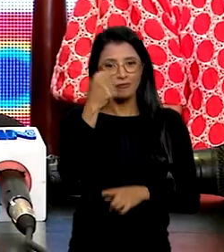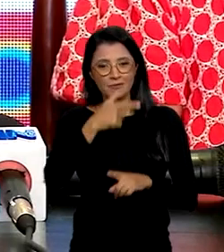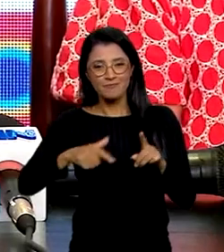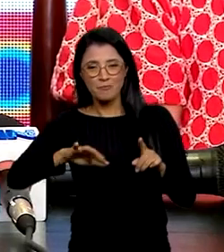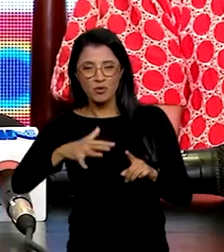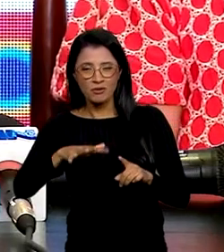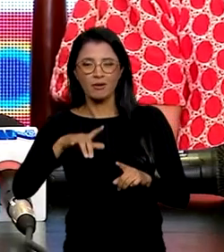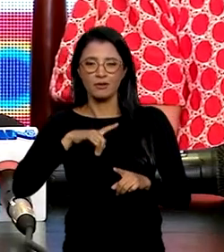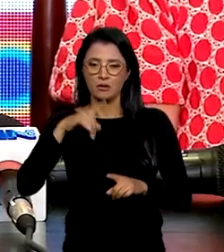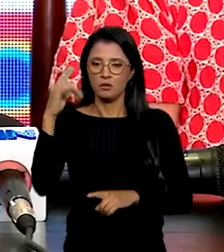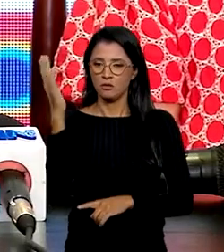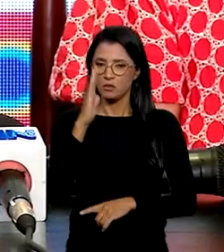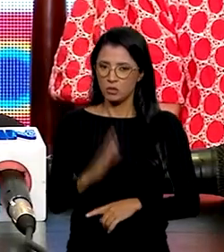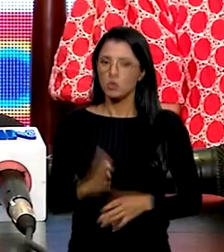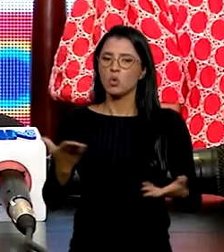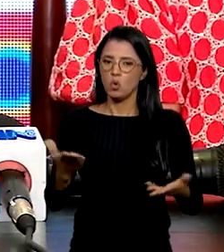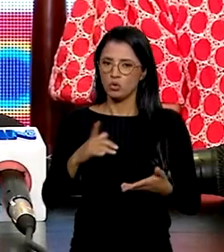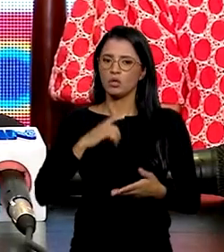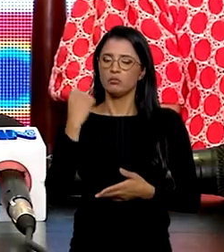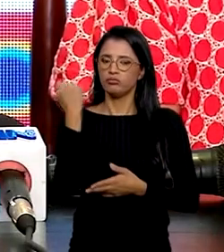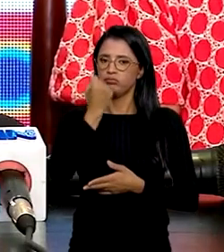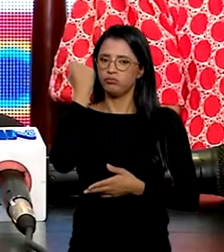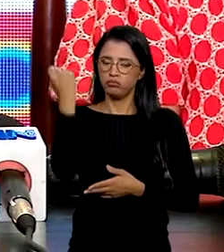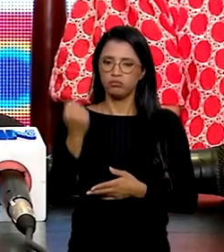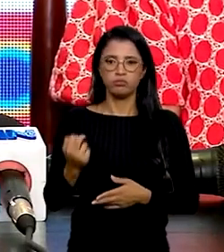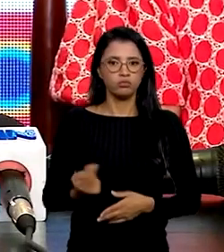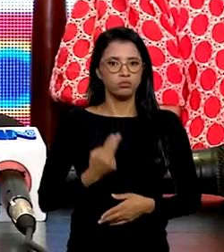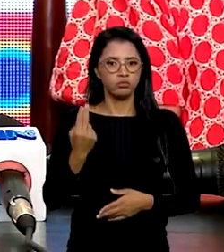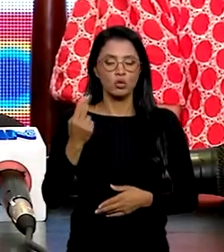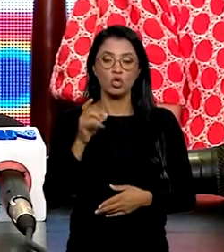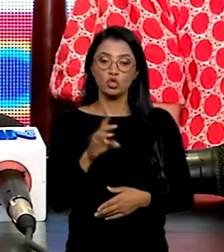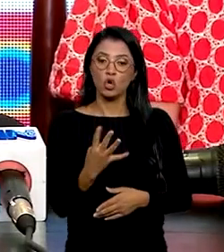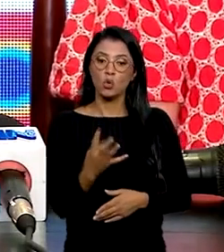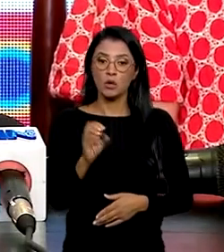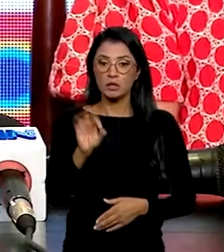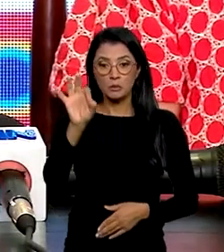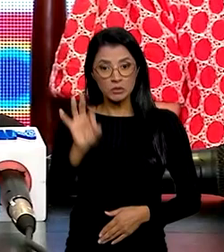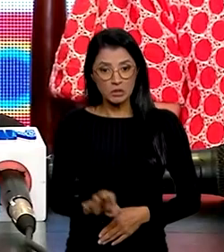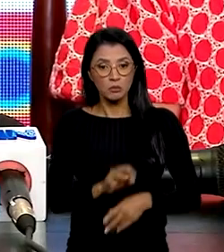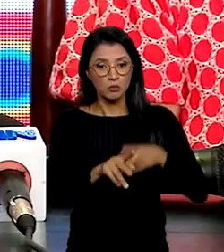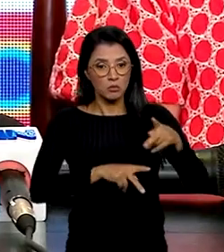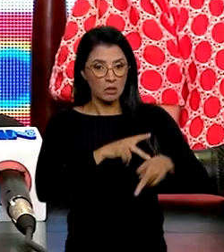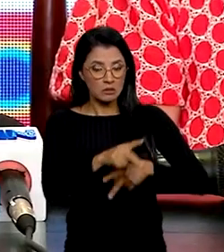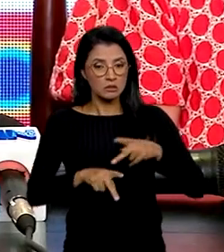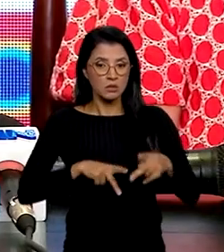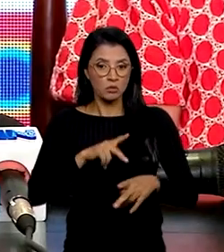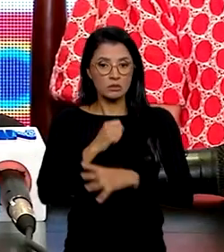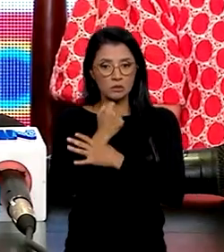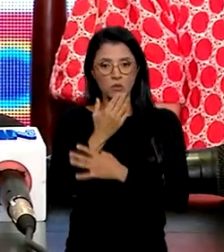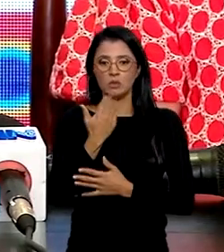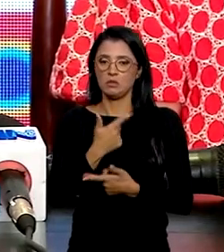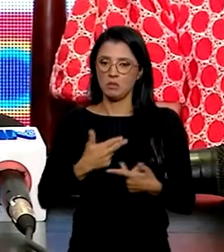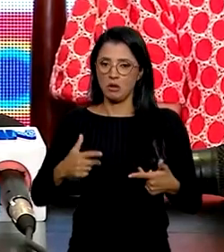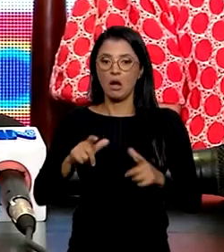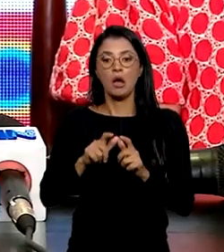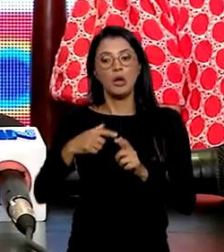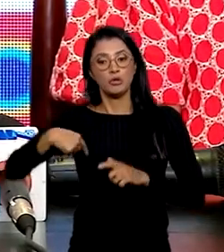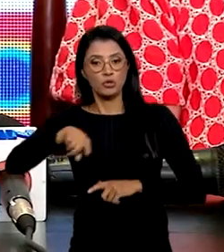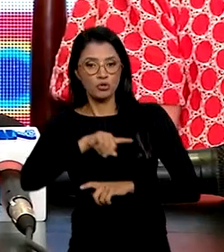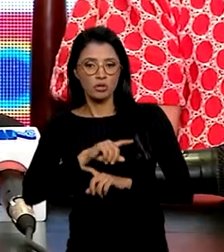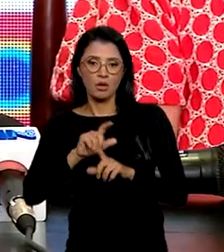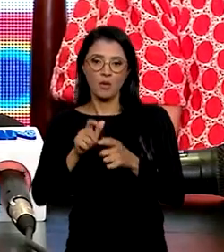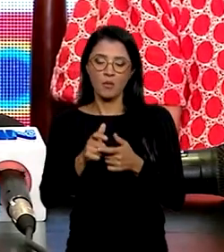tem uma situação muito grave, a gente só tem cerca de 40% da população em situação de insegurança alimentar. Então a gente quer ampliar esse